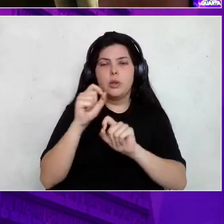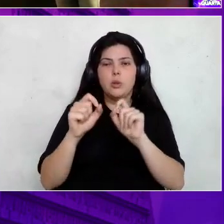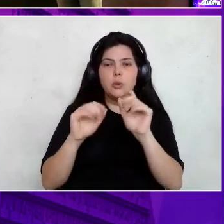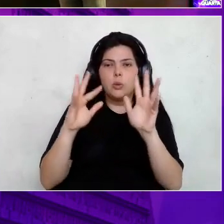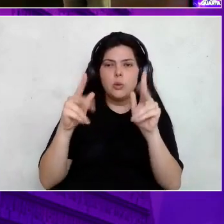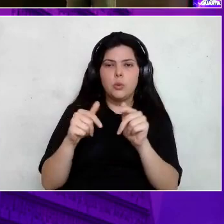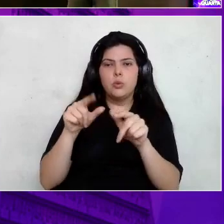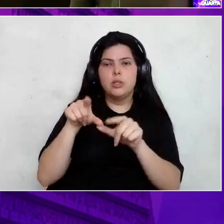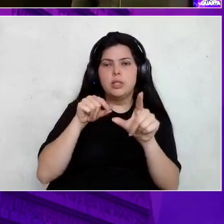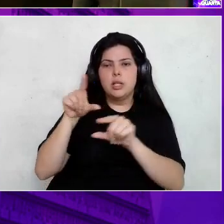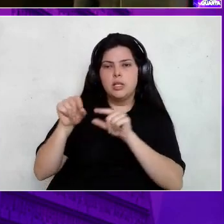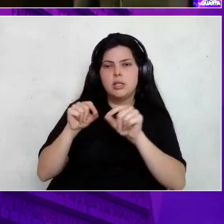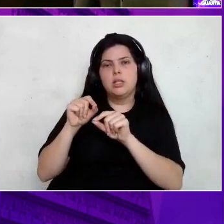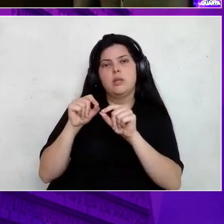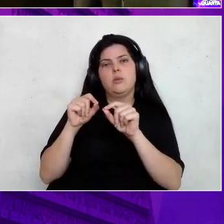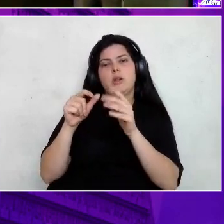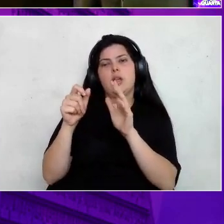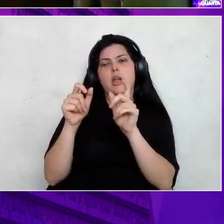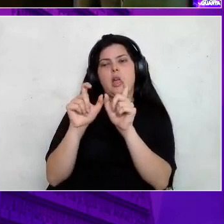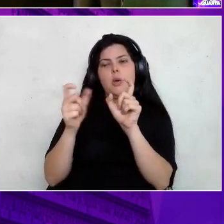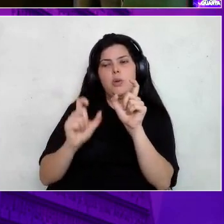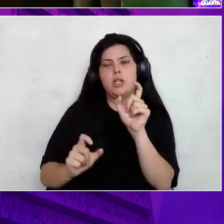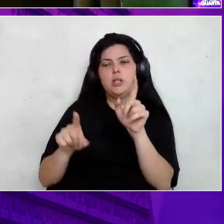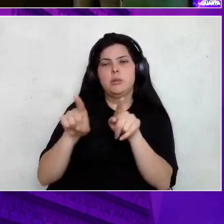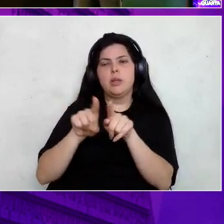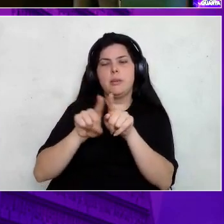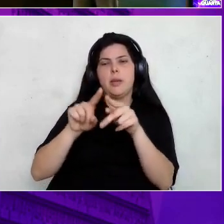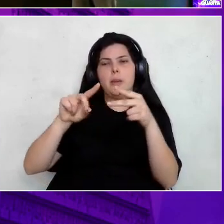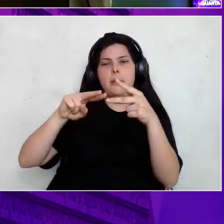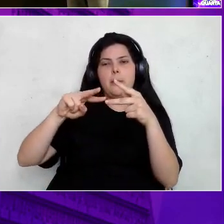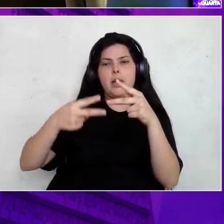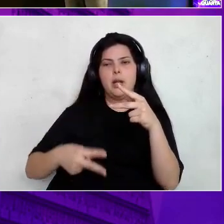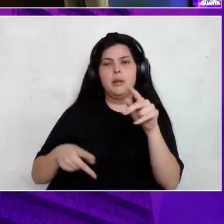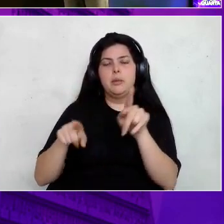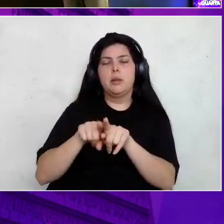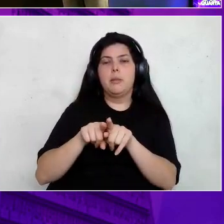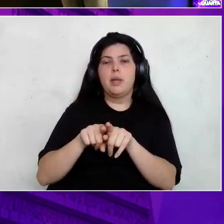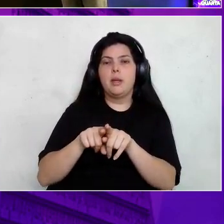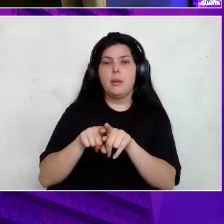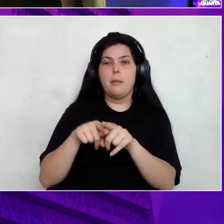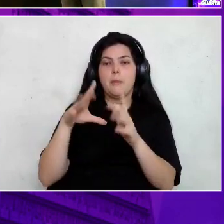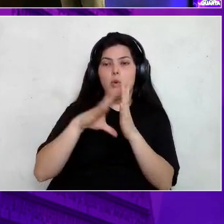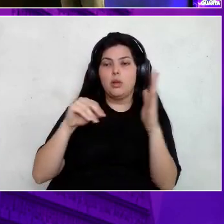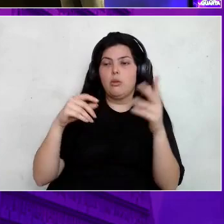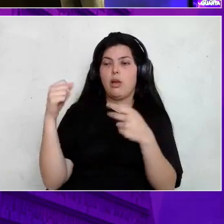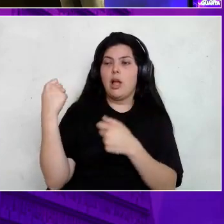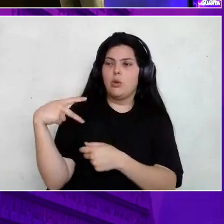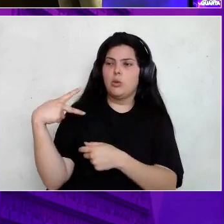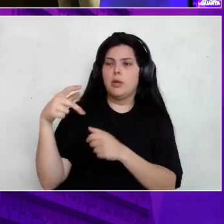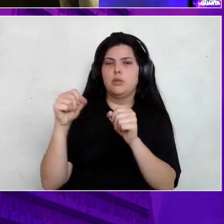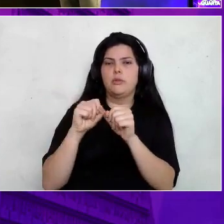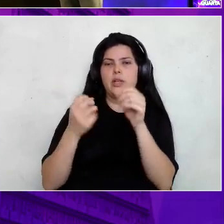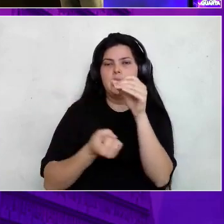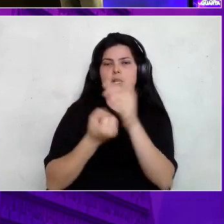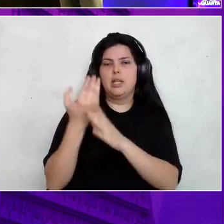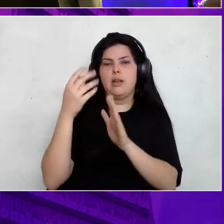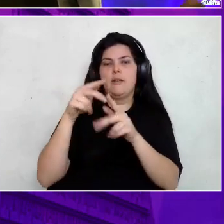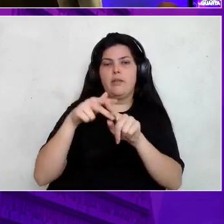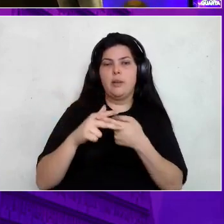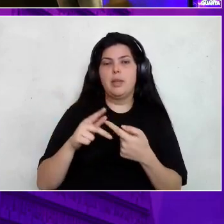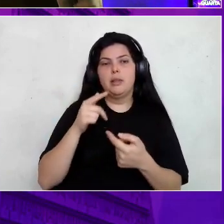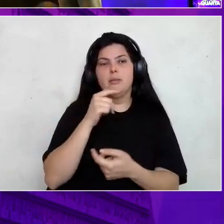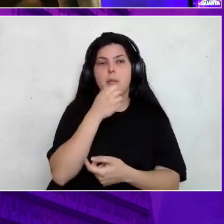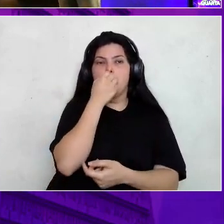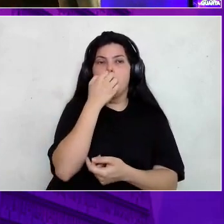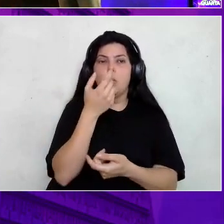de algoritmos, seleção dos parâmetros, dos modelos. Tudo isso é feito de forma automática por essa ferramenta. Então, vocês ganham tempo. É muito mais